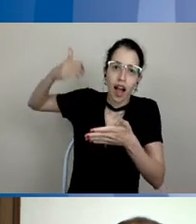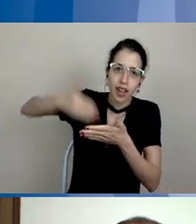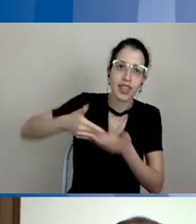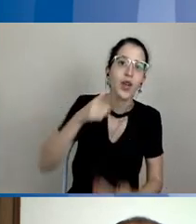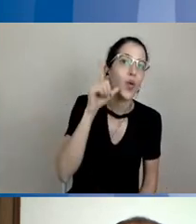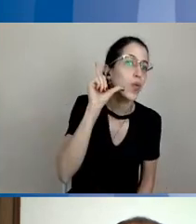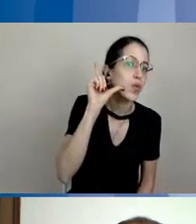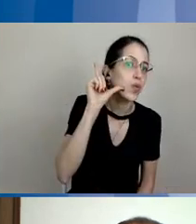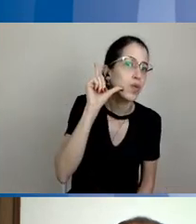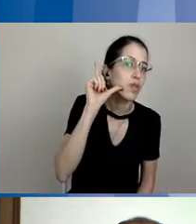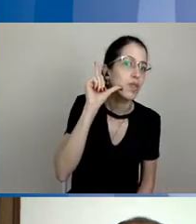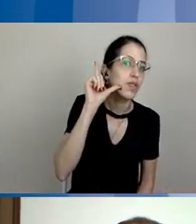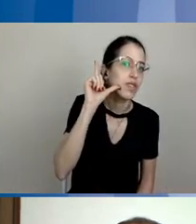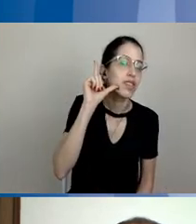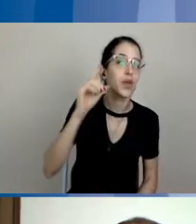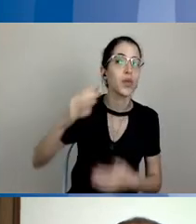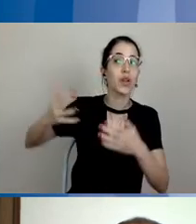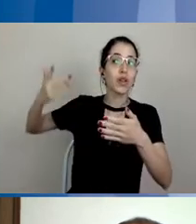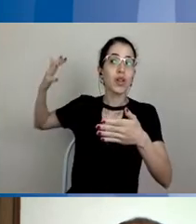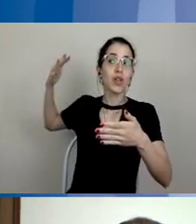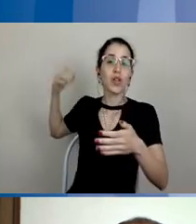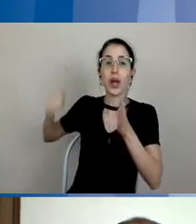registrou o primeiro caso no Brasil,